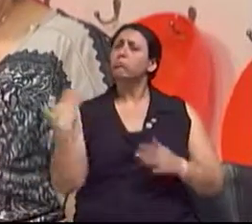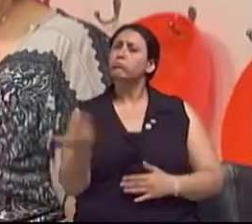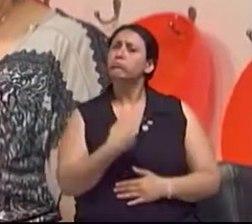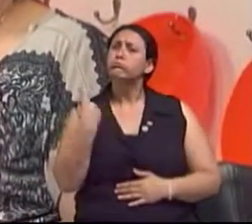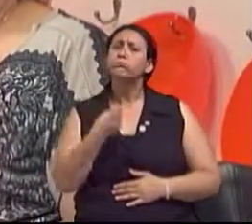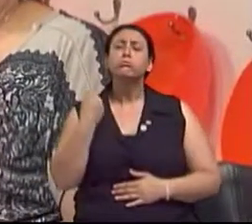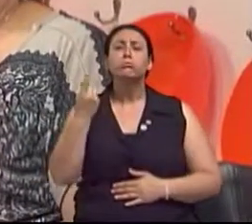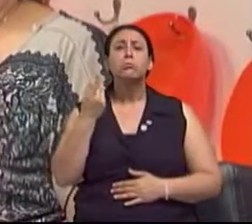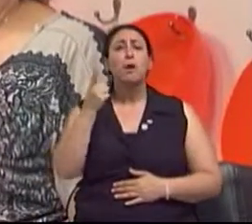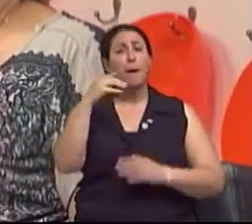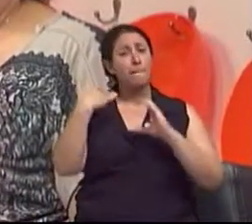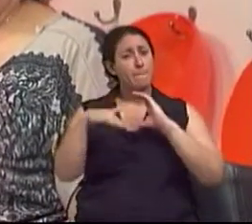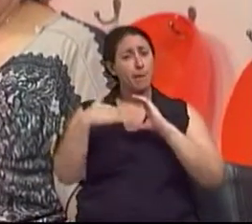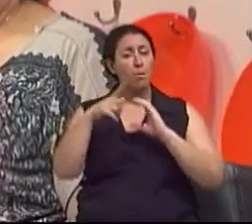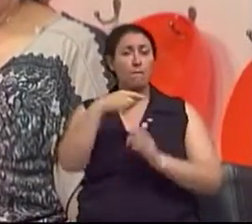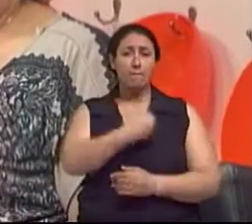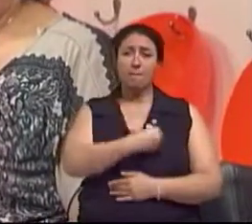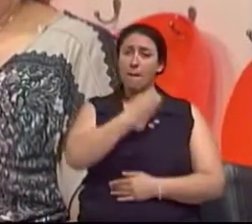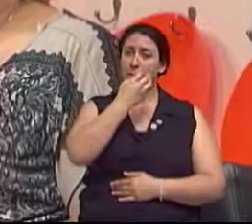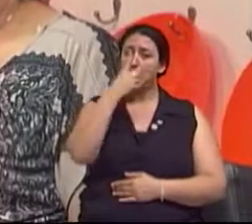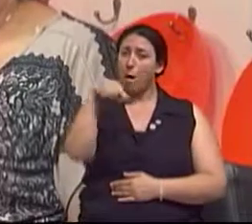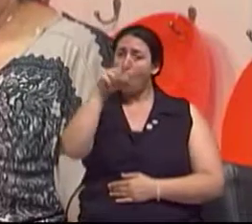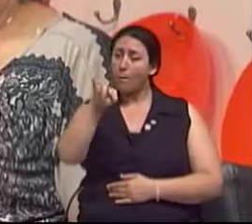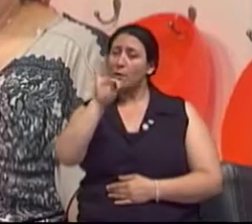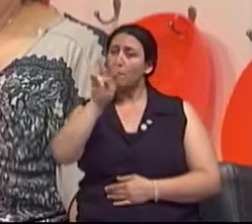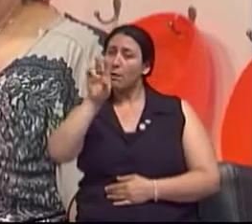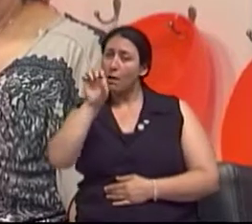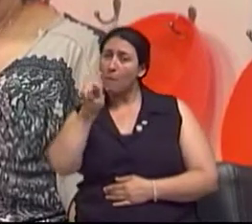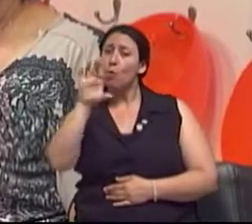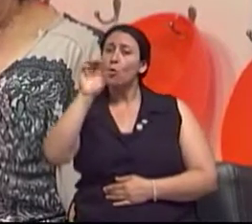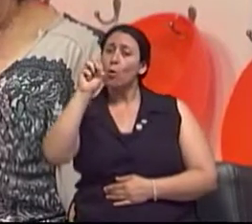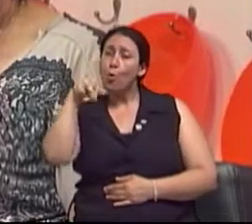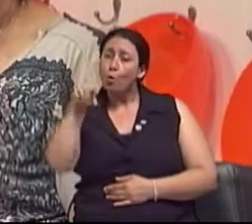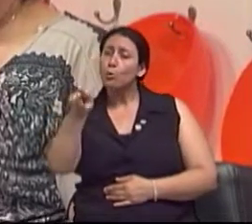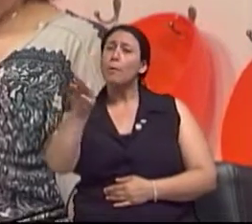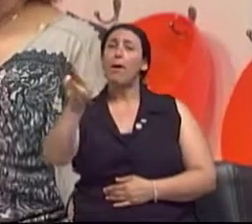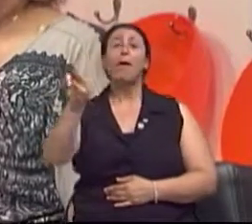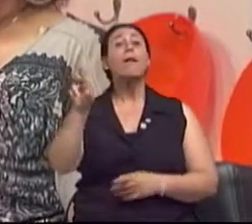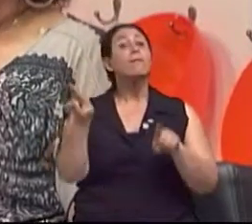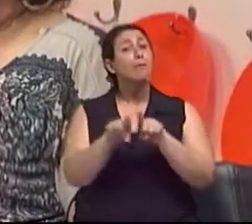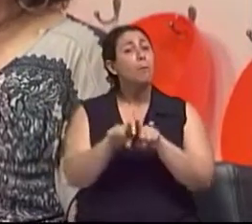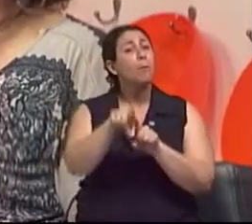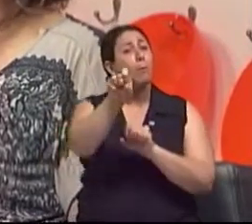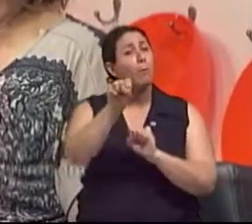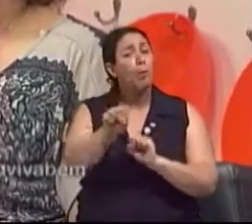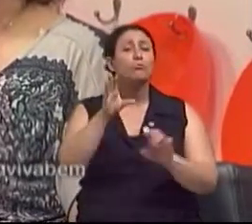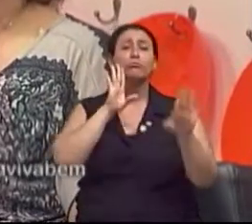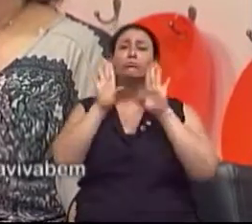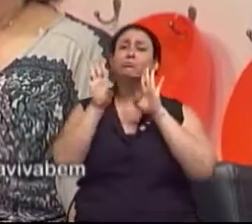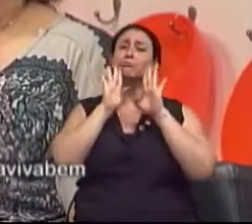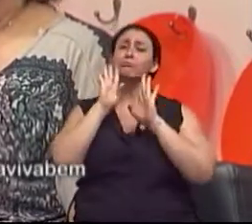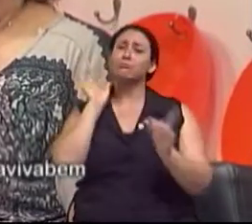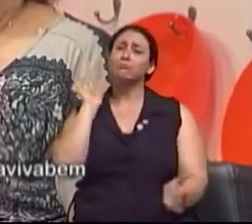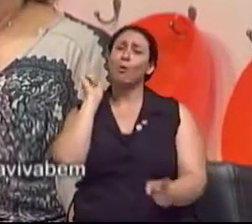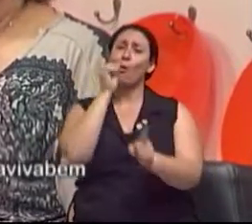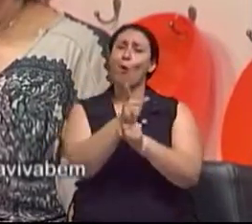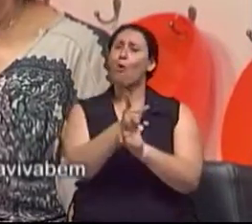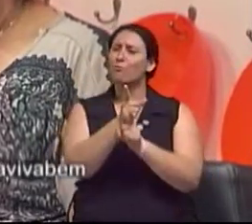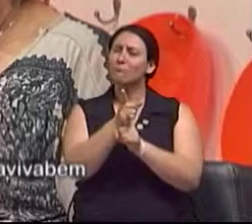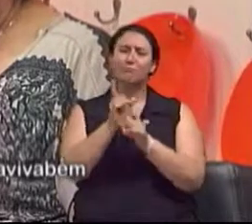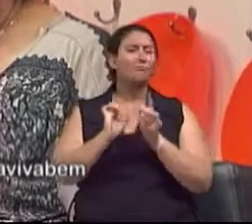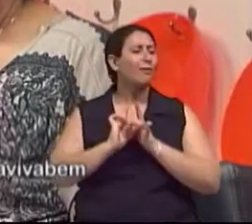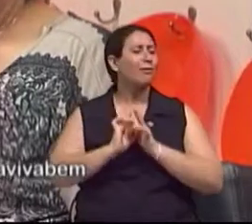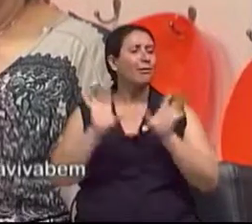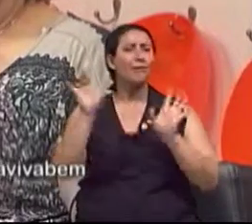através do nosso e-mail, vivabem.tv.com.br e também, claro, nos encontrar lá no